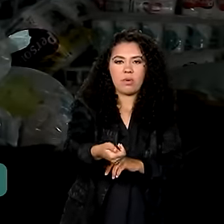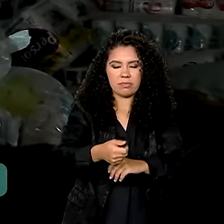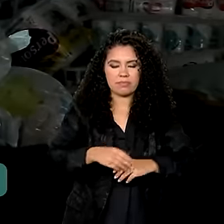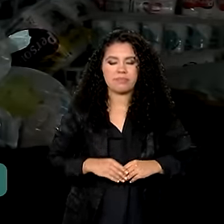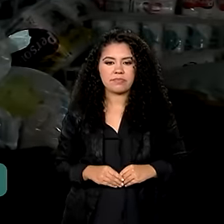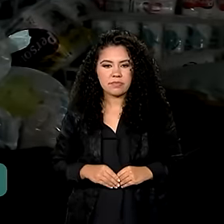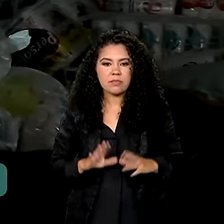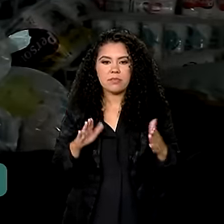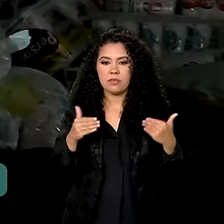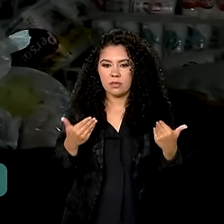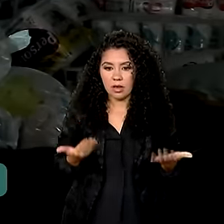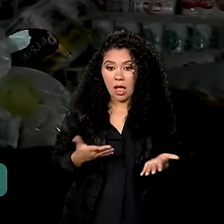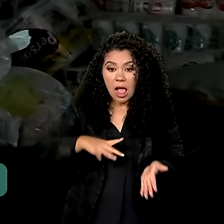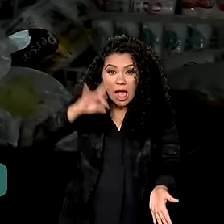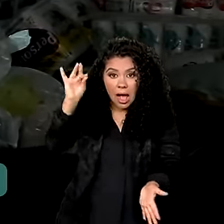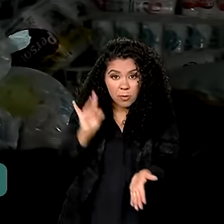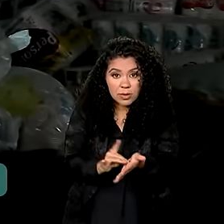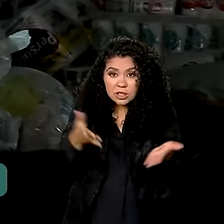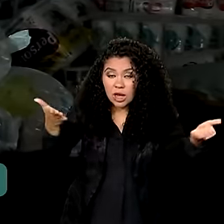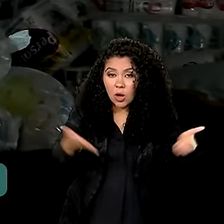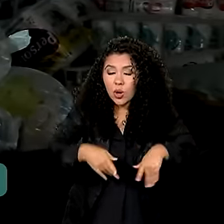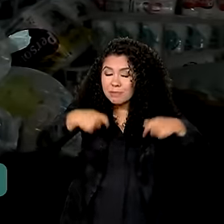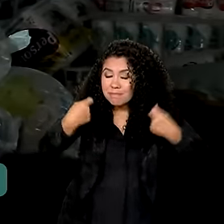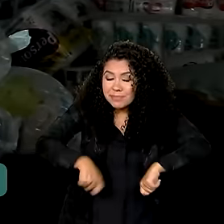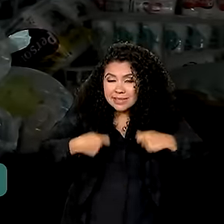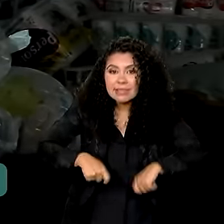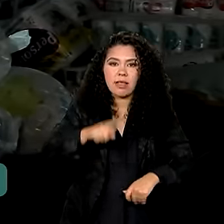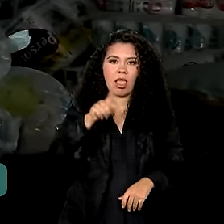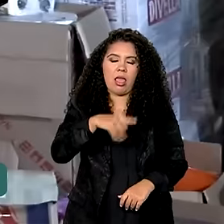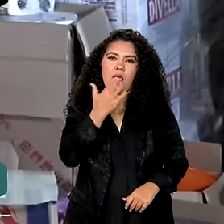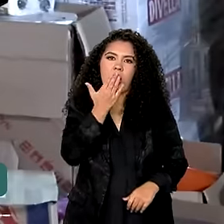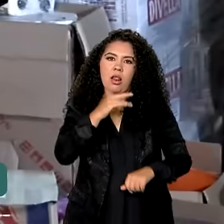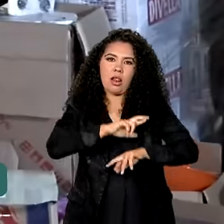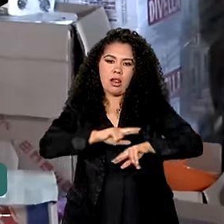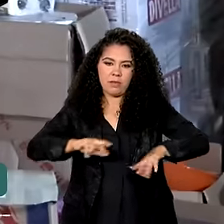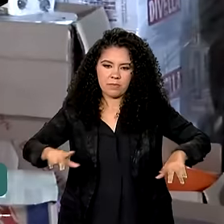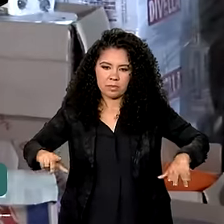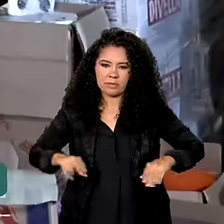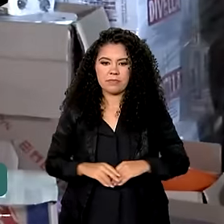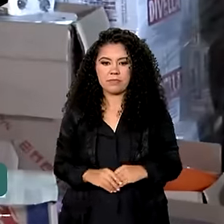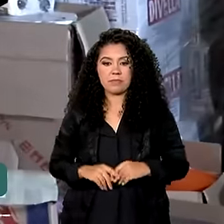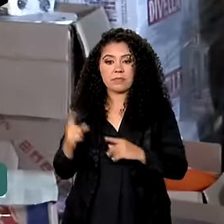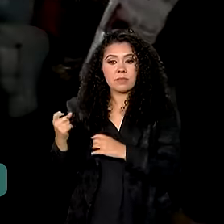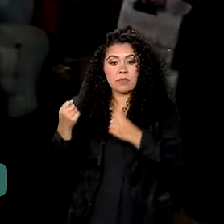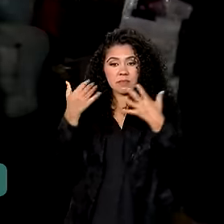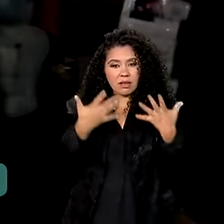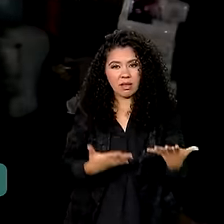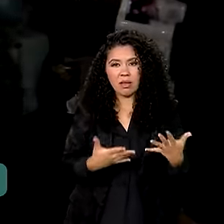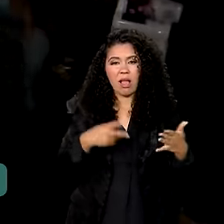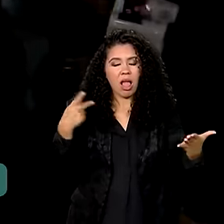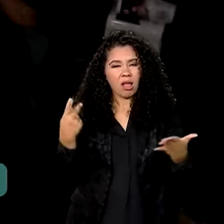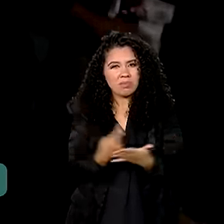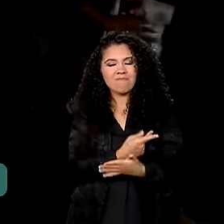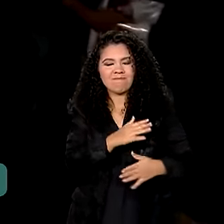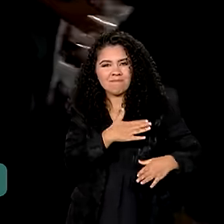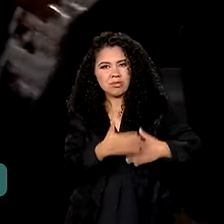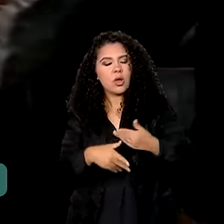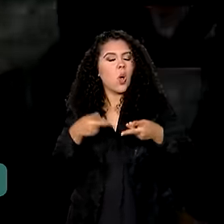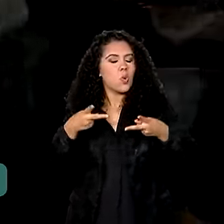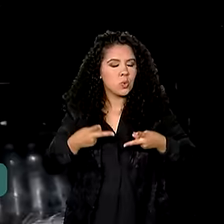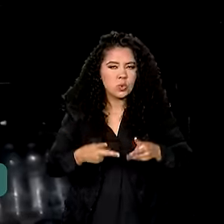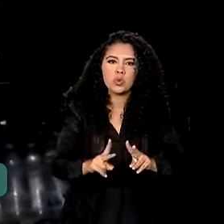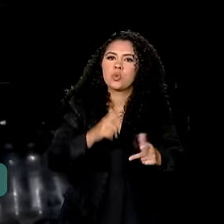do Sul. Então, realmente, o reforço agora é pela questão de alimentos. E enquanto a dor durar, continua o trabalho